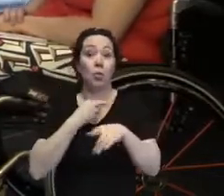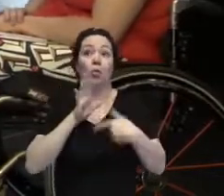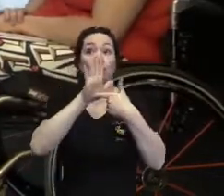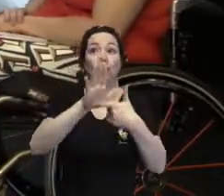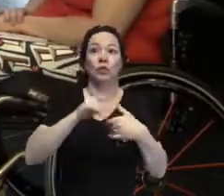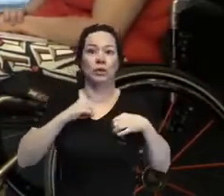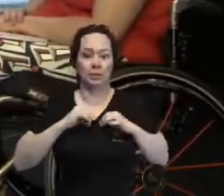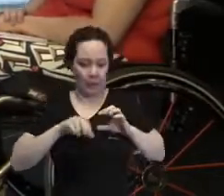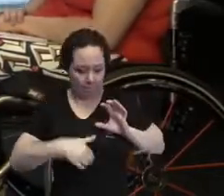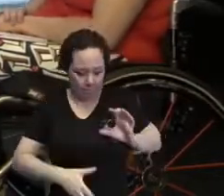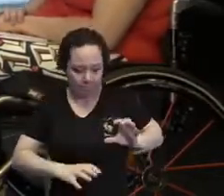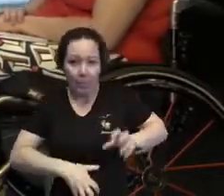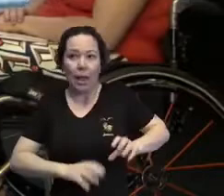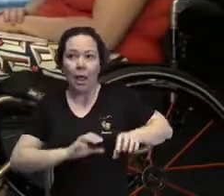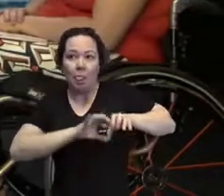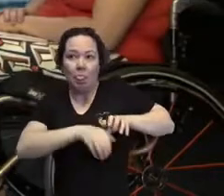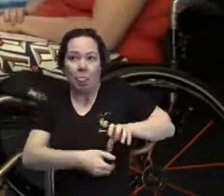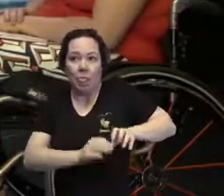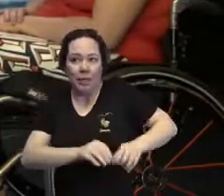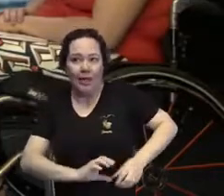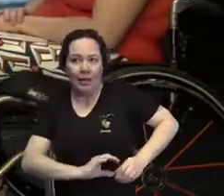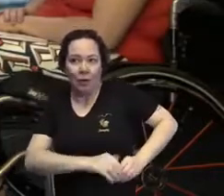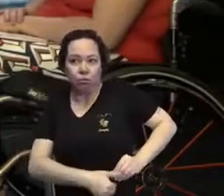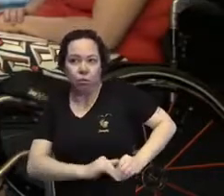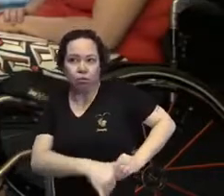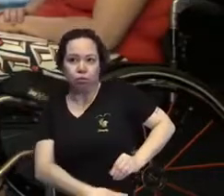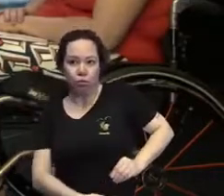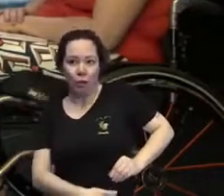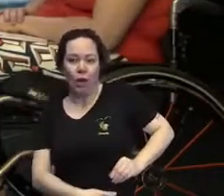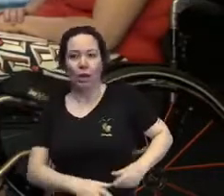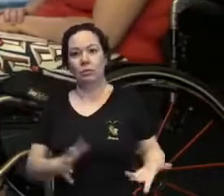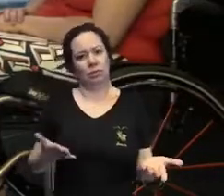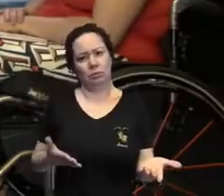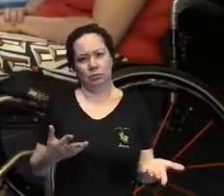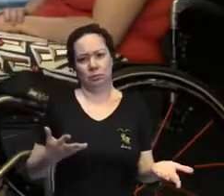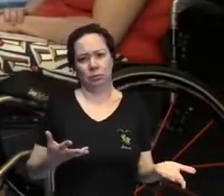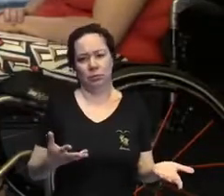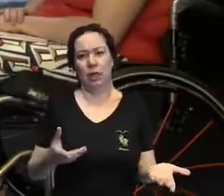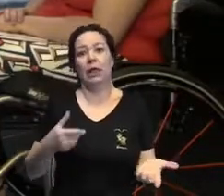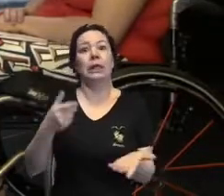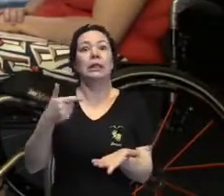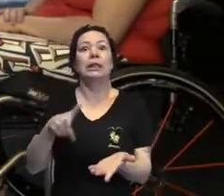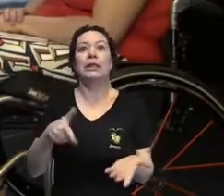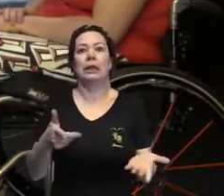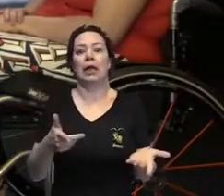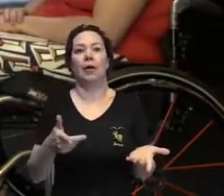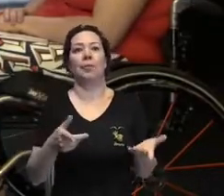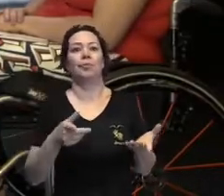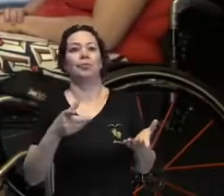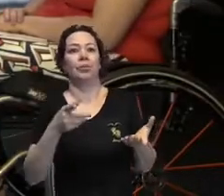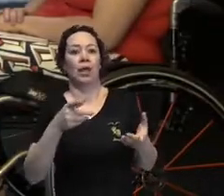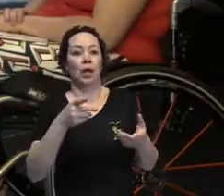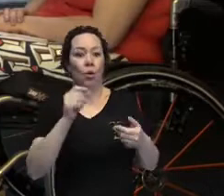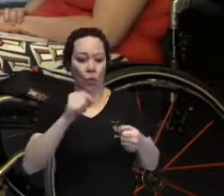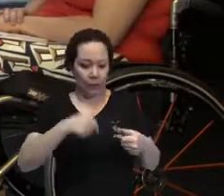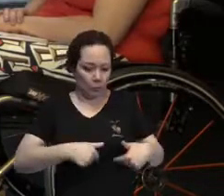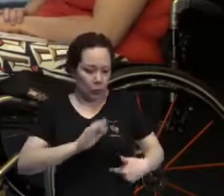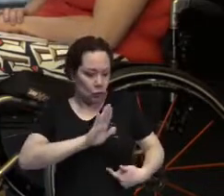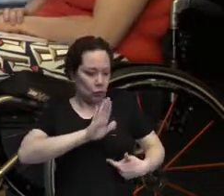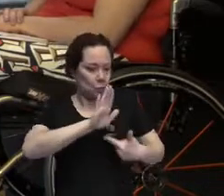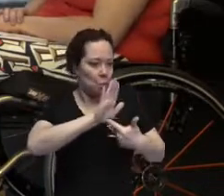na minha barriga. Eu acho que a mesma vulnerabilidade que nos expõe, ela nos